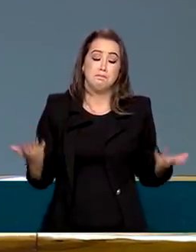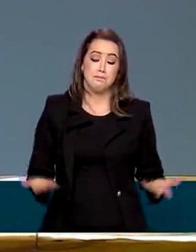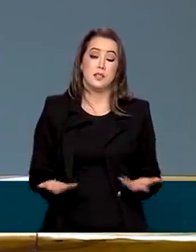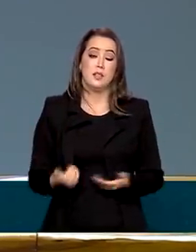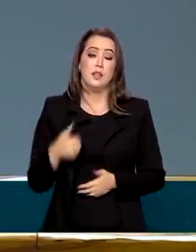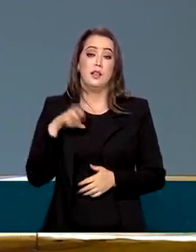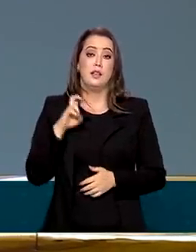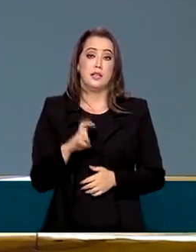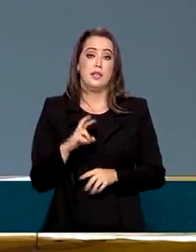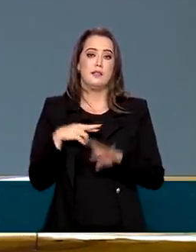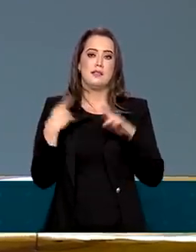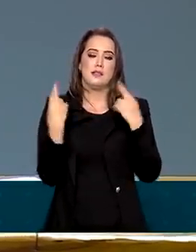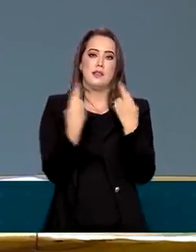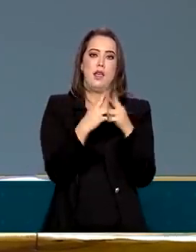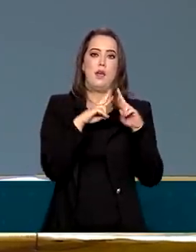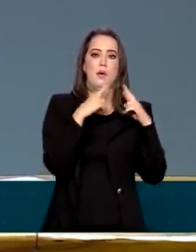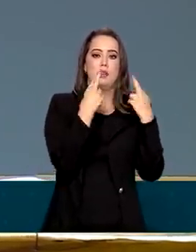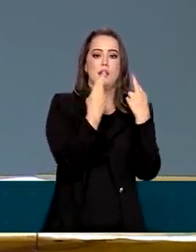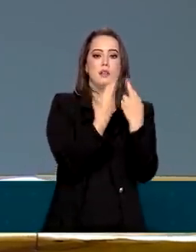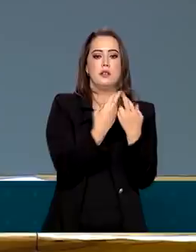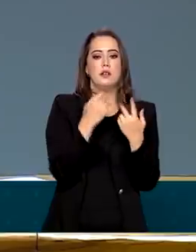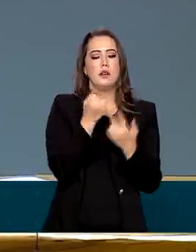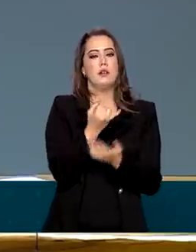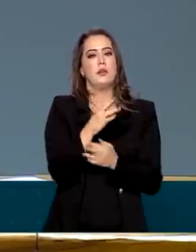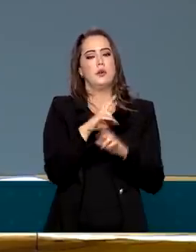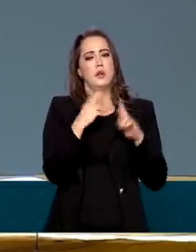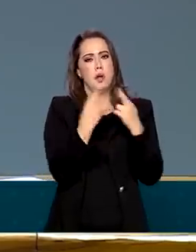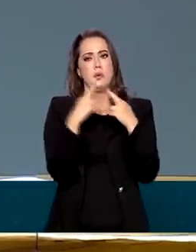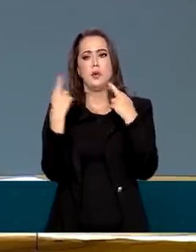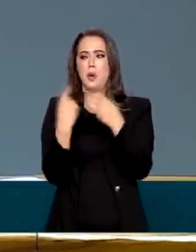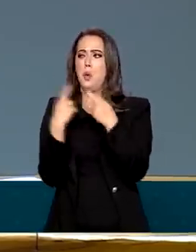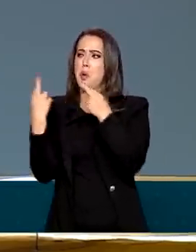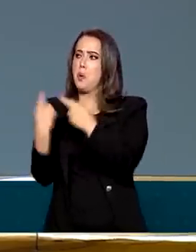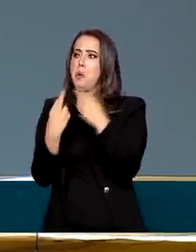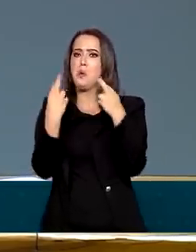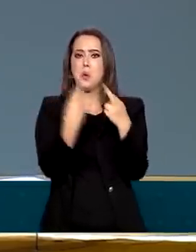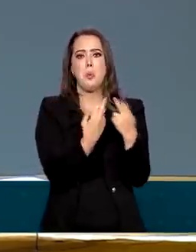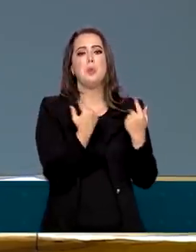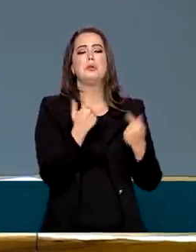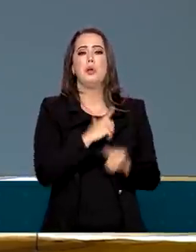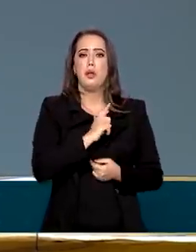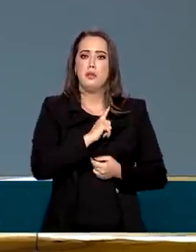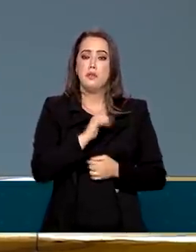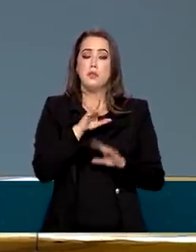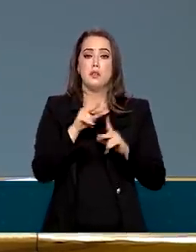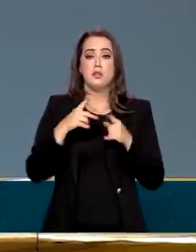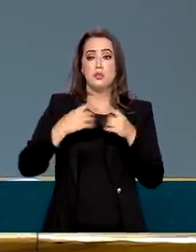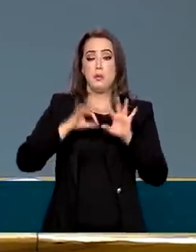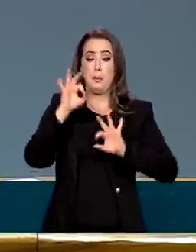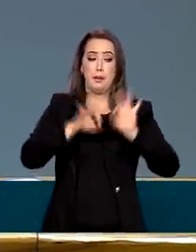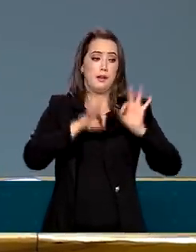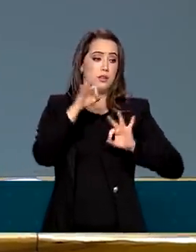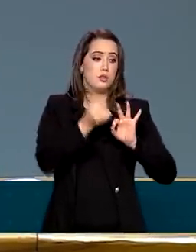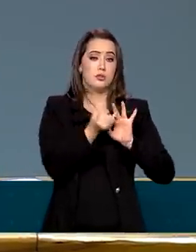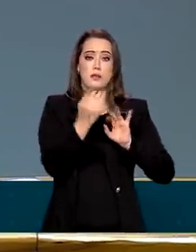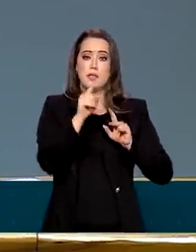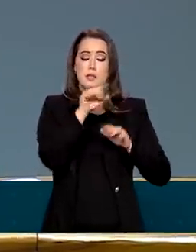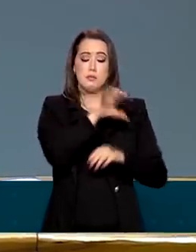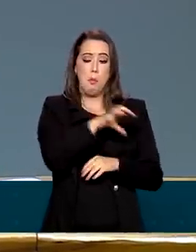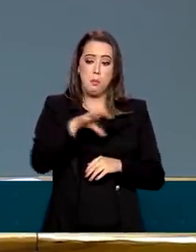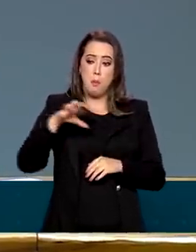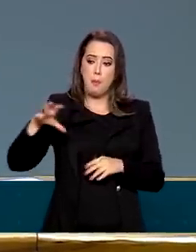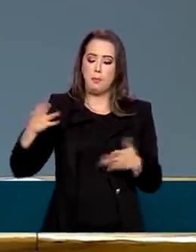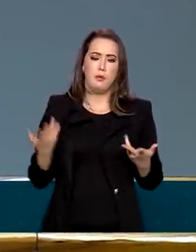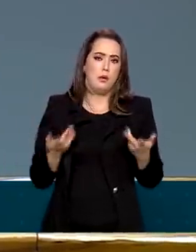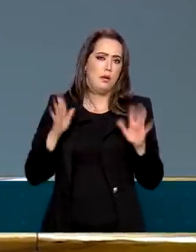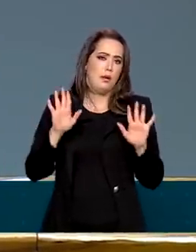15 reuniões com os pais do Bolsa Escola e do Bolsa Família. Nossa equipe se reuniu várias vezes e fez várias montagens possíveis. Que,